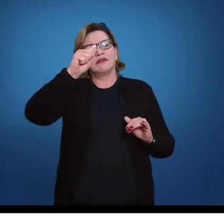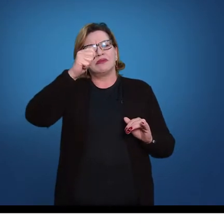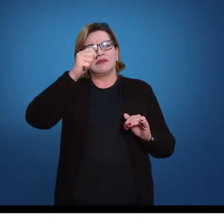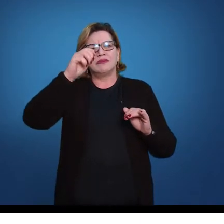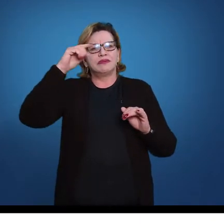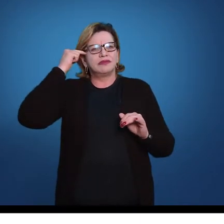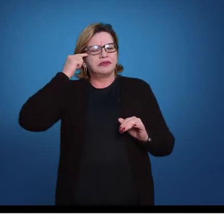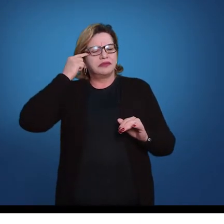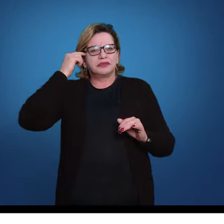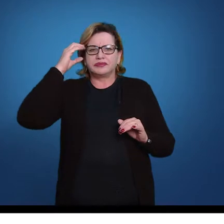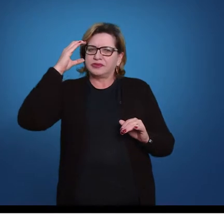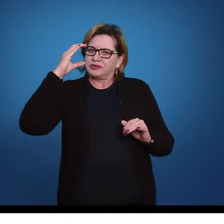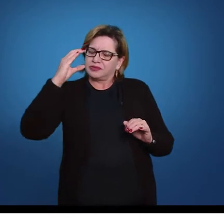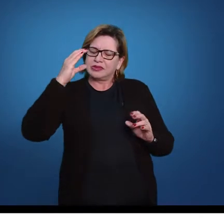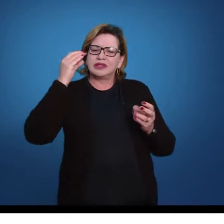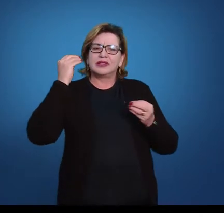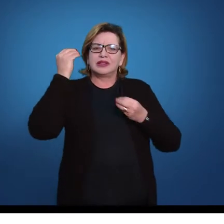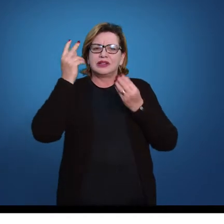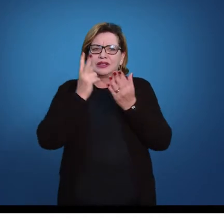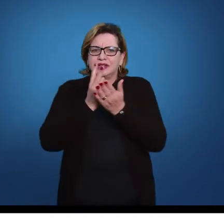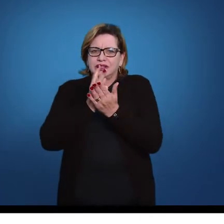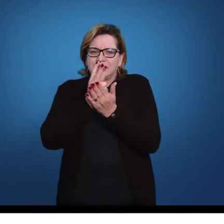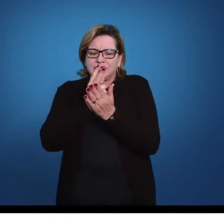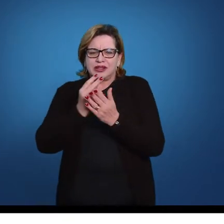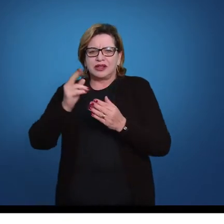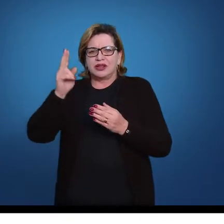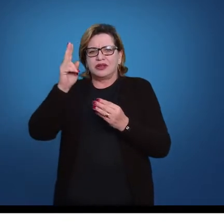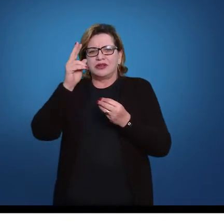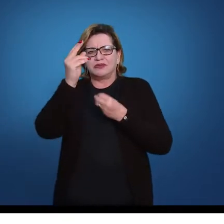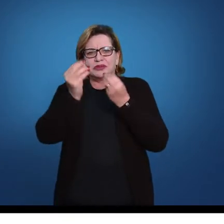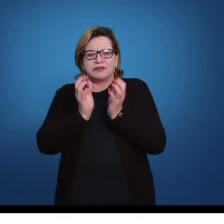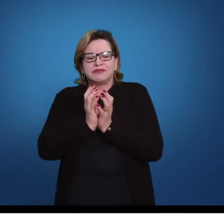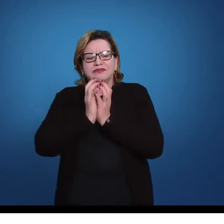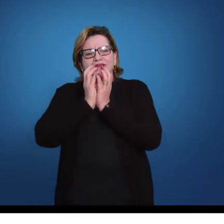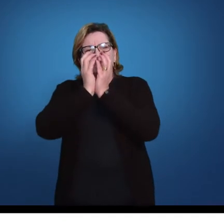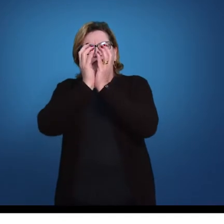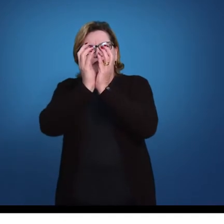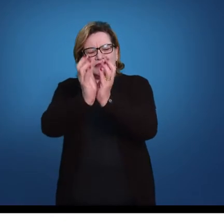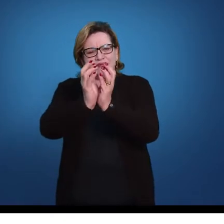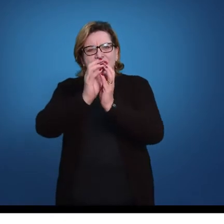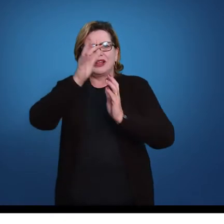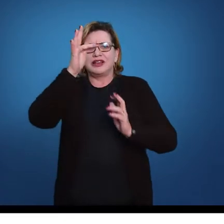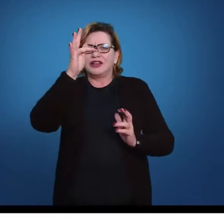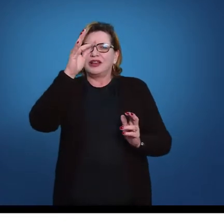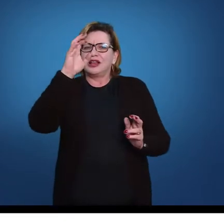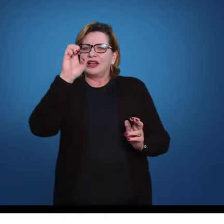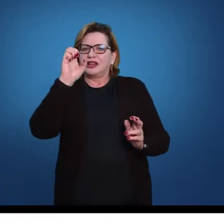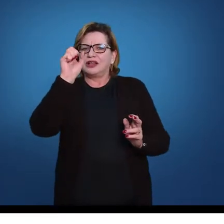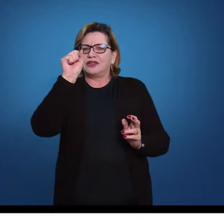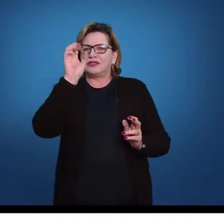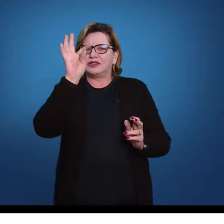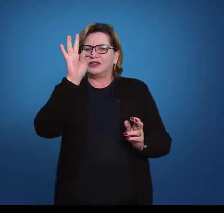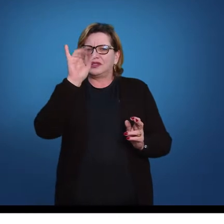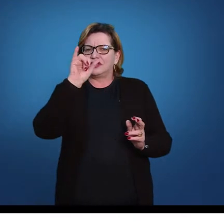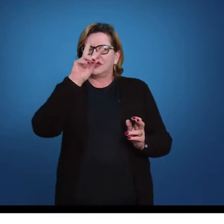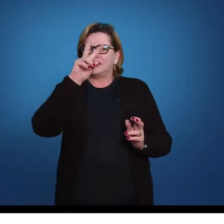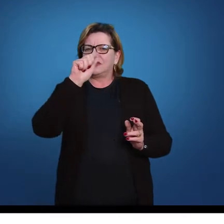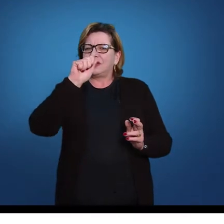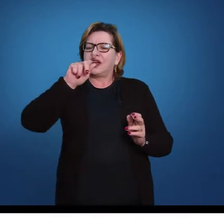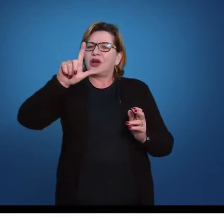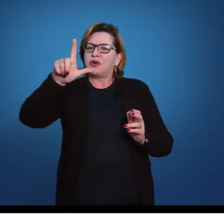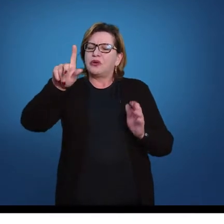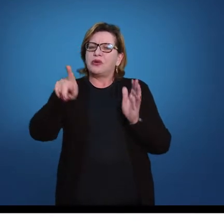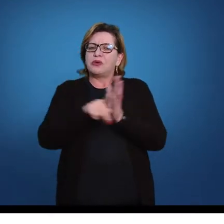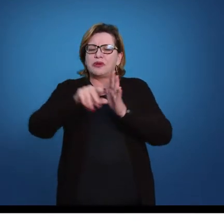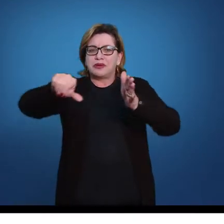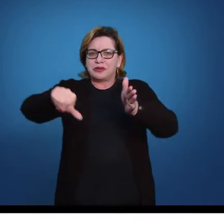passa a ser integrante, passa a participar dos festivais da primeira lua a